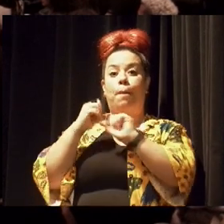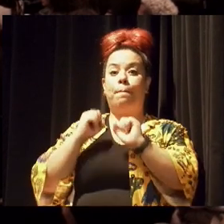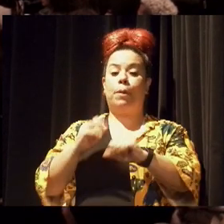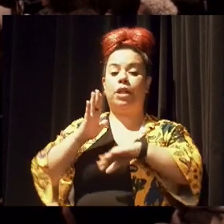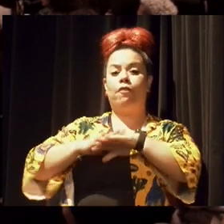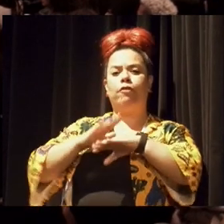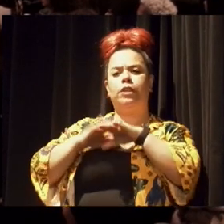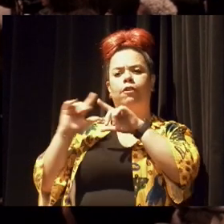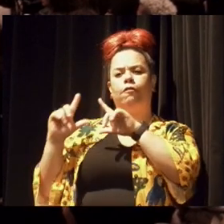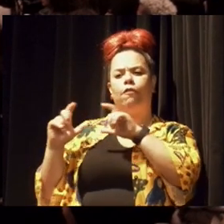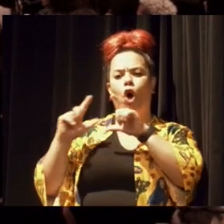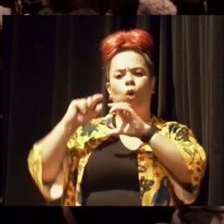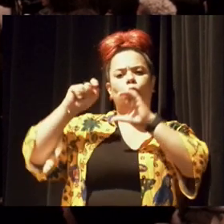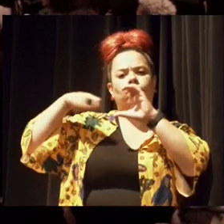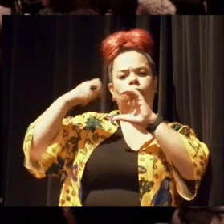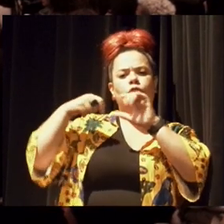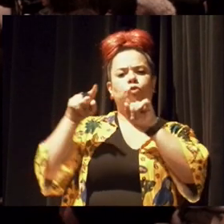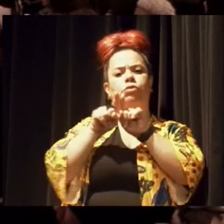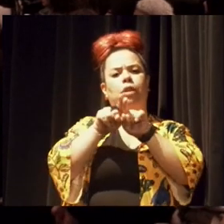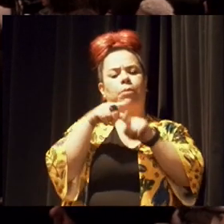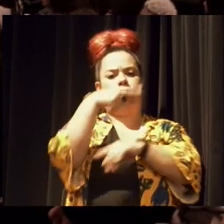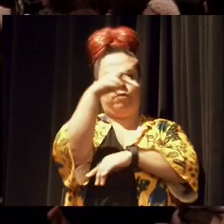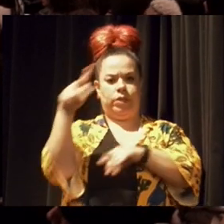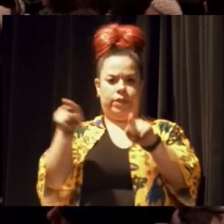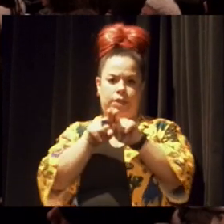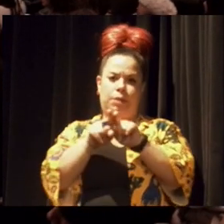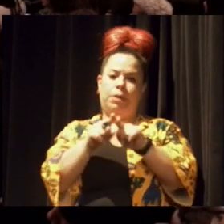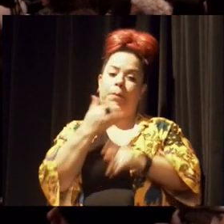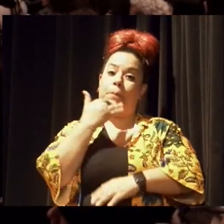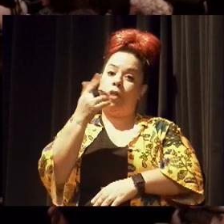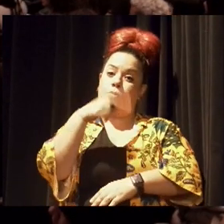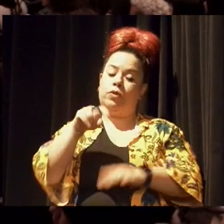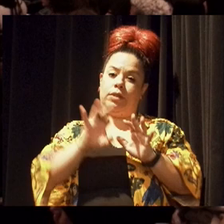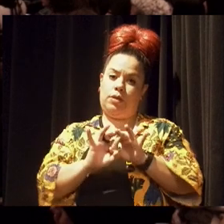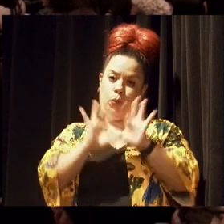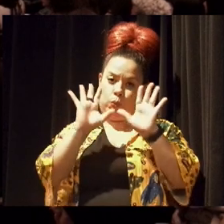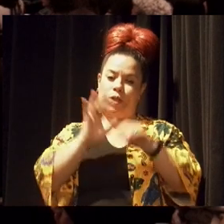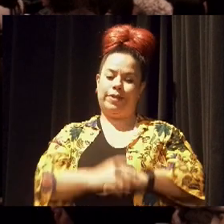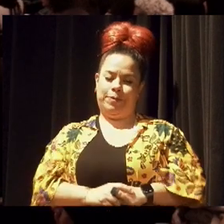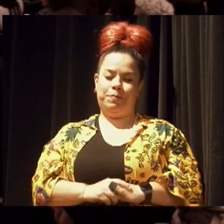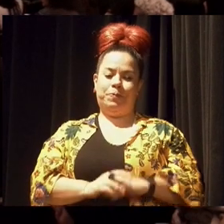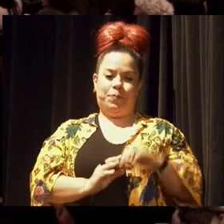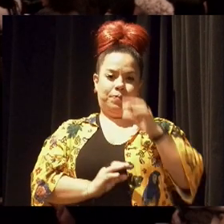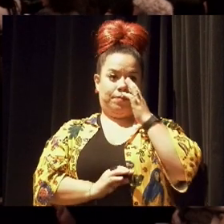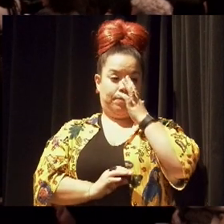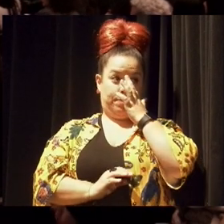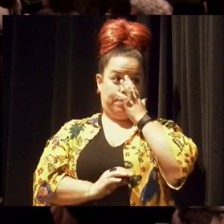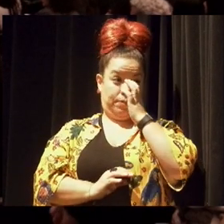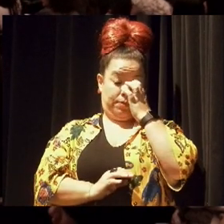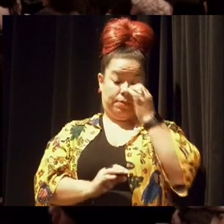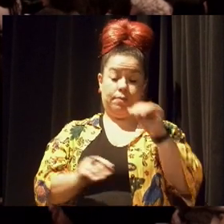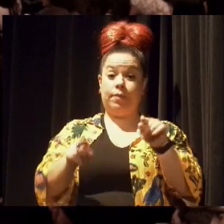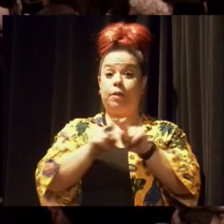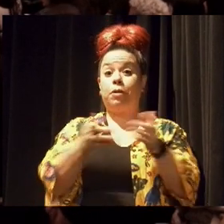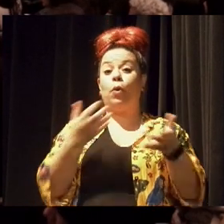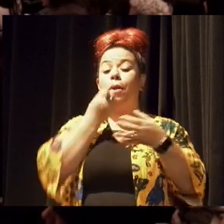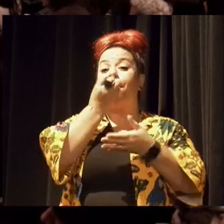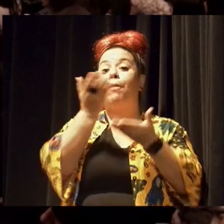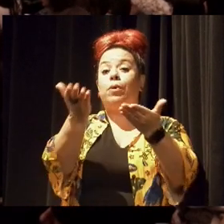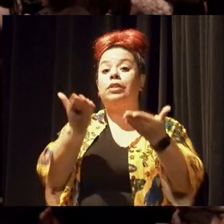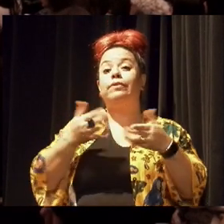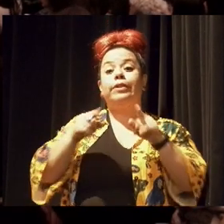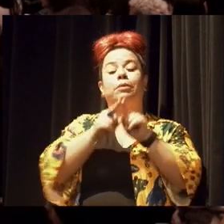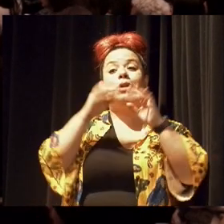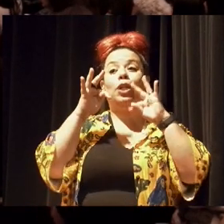registrar imagens do público. Contamos com a autorização de vocês. E para dar as boas-vindas a